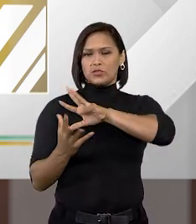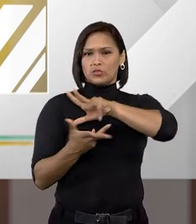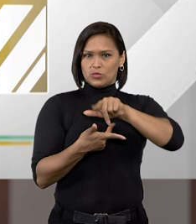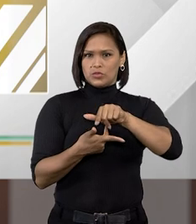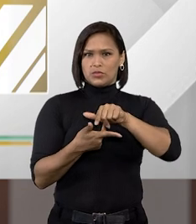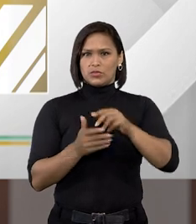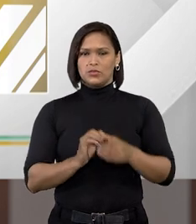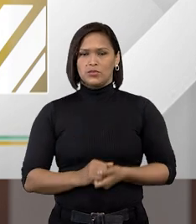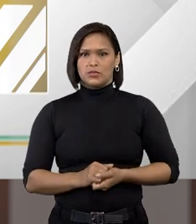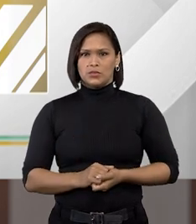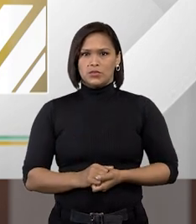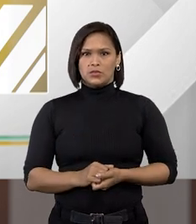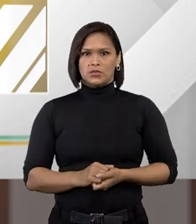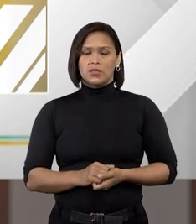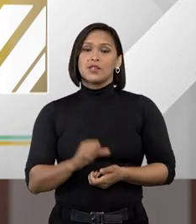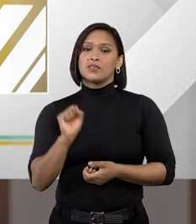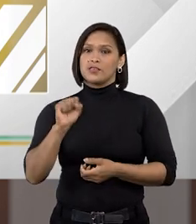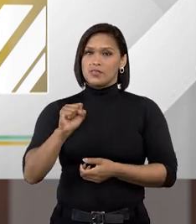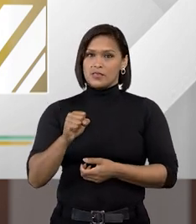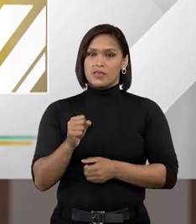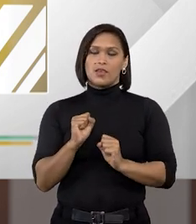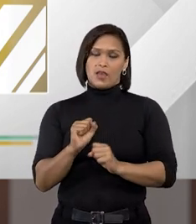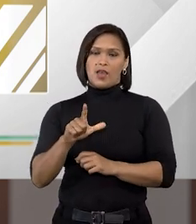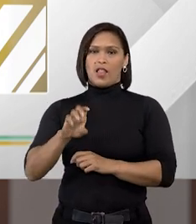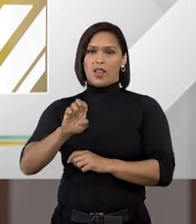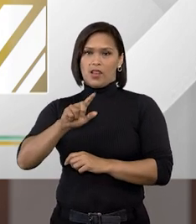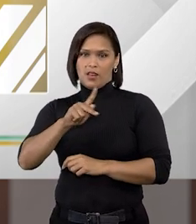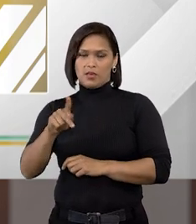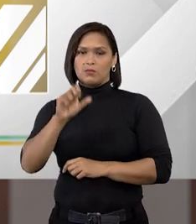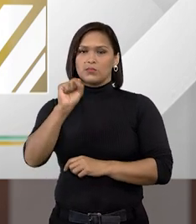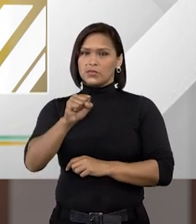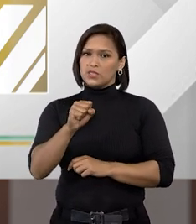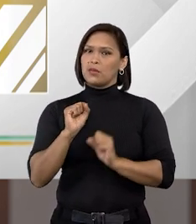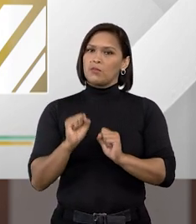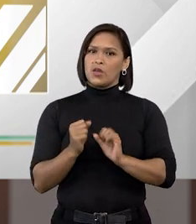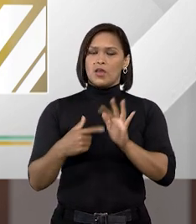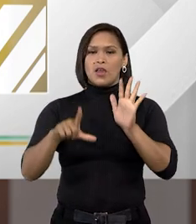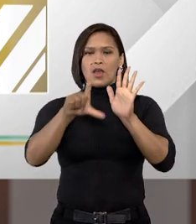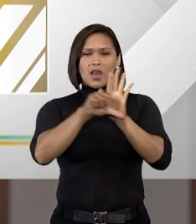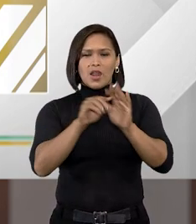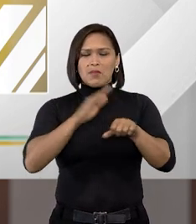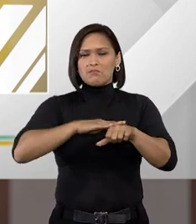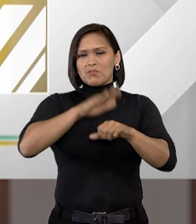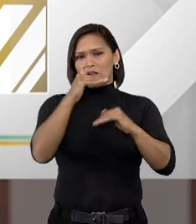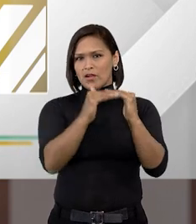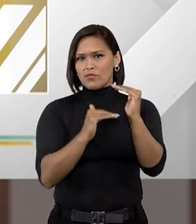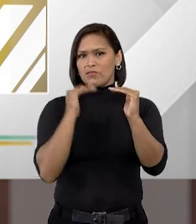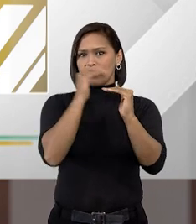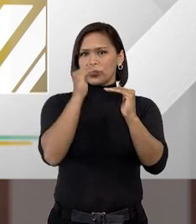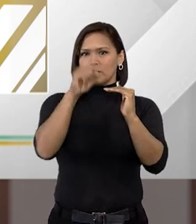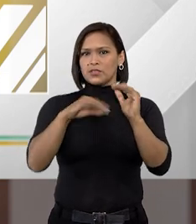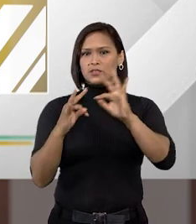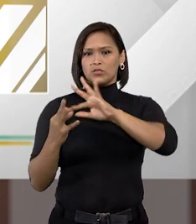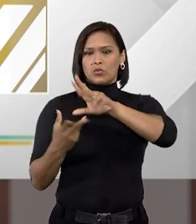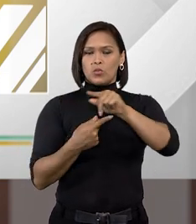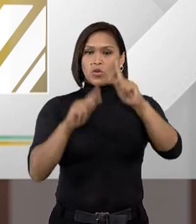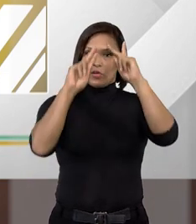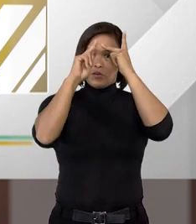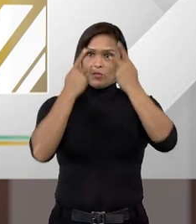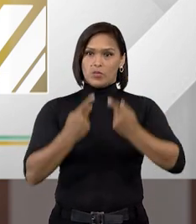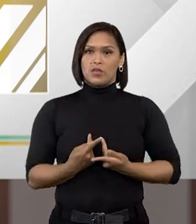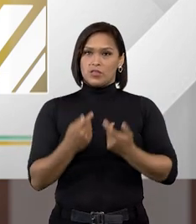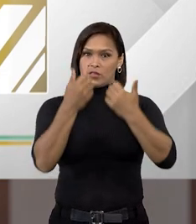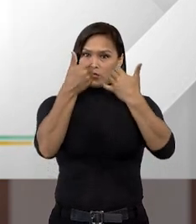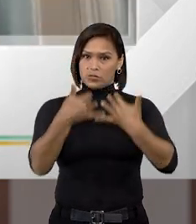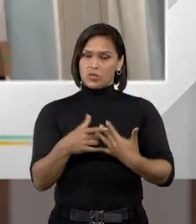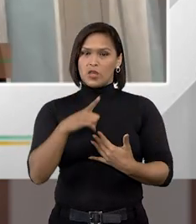professor Thalisson? Sim. A LEP talvez seja a lei mais avançada do mundo em termos humanitários,